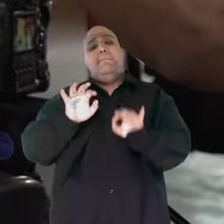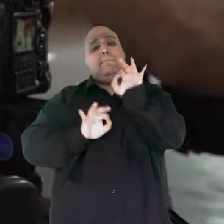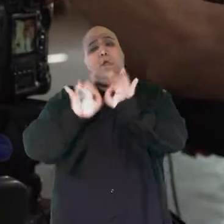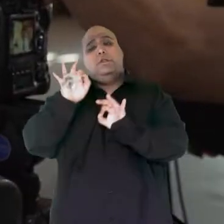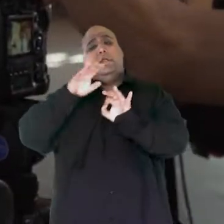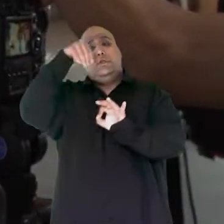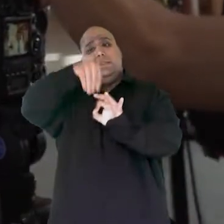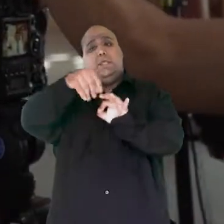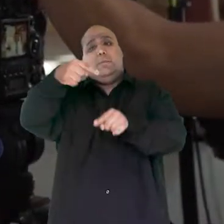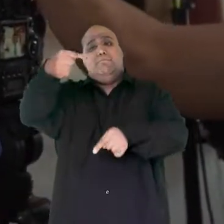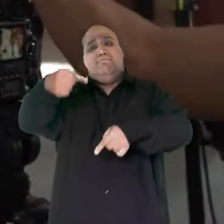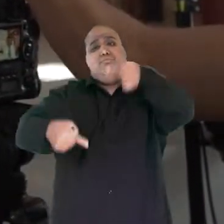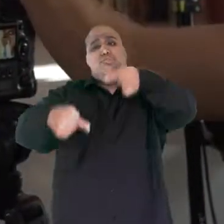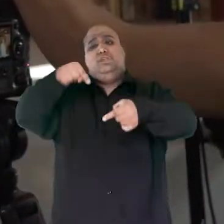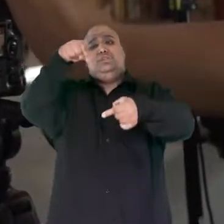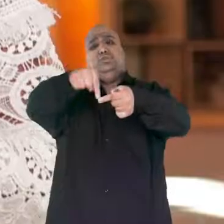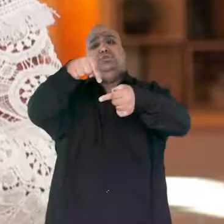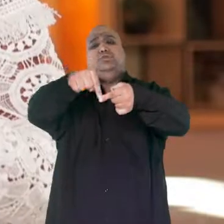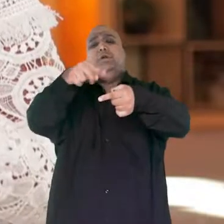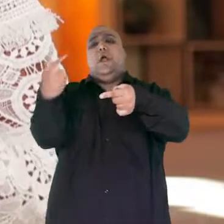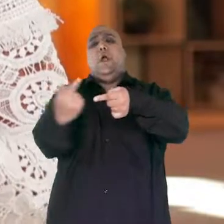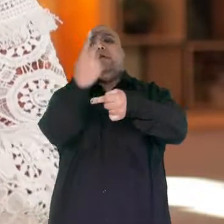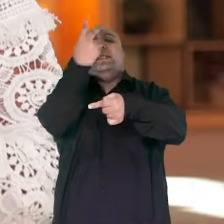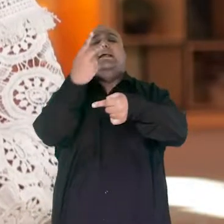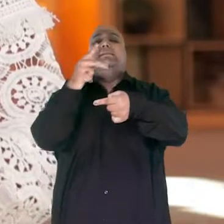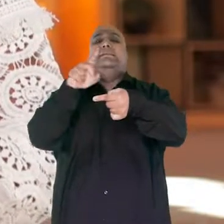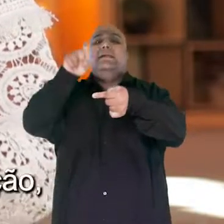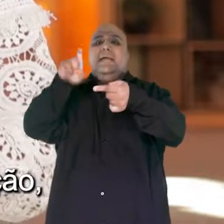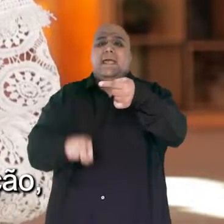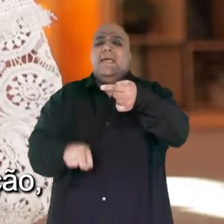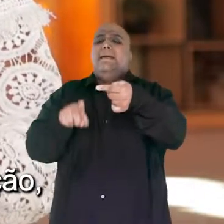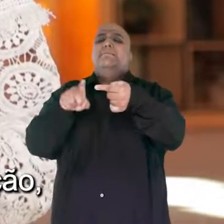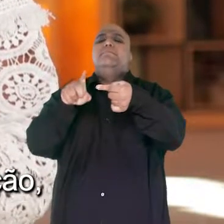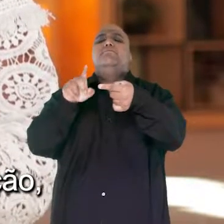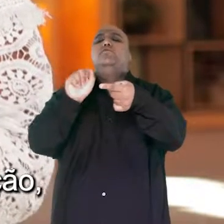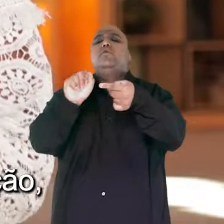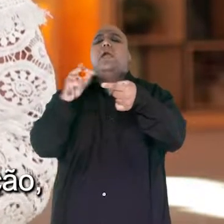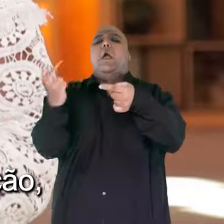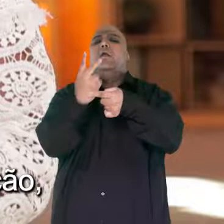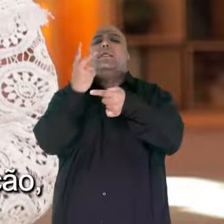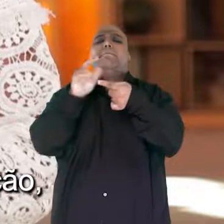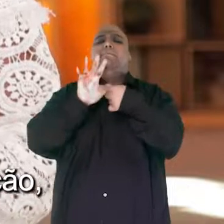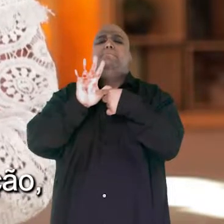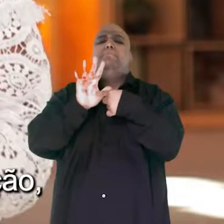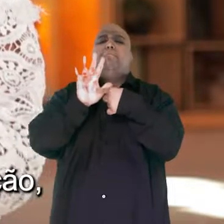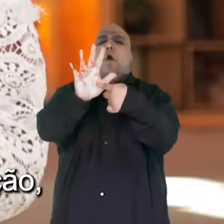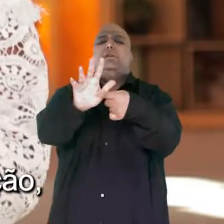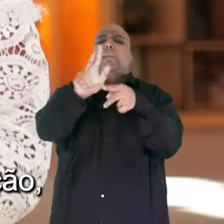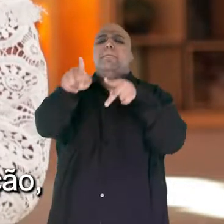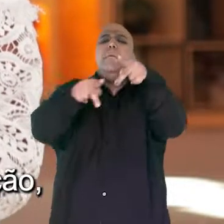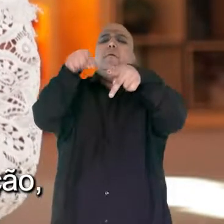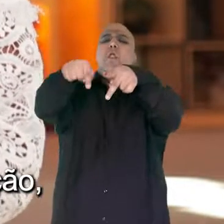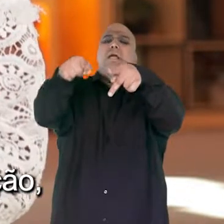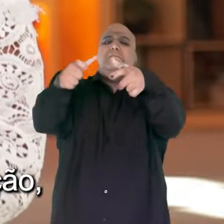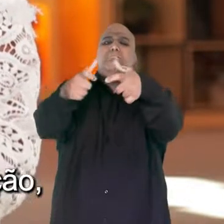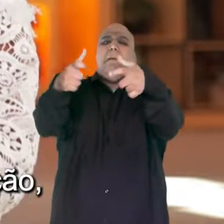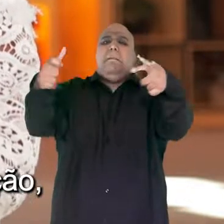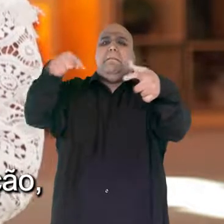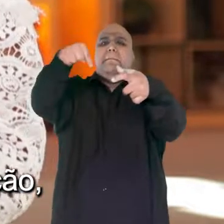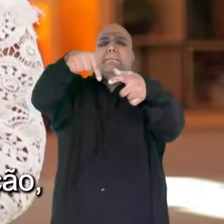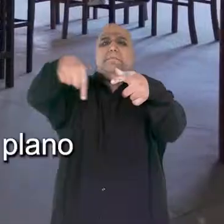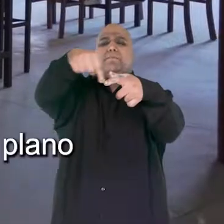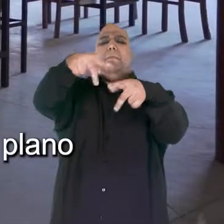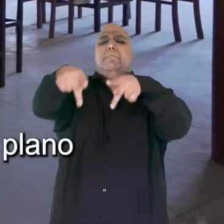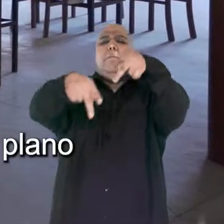existe um projeto político que necessariamente implica no genocídio expressivo de parte dessa